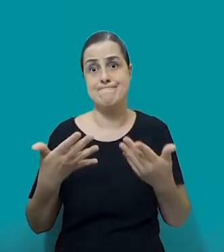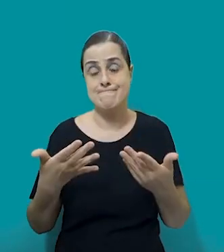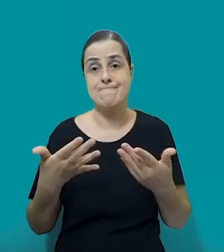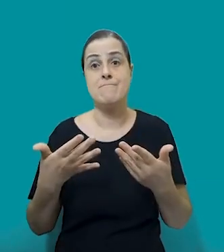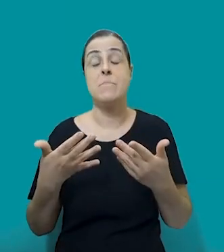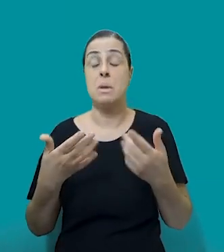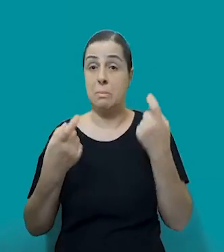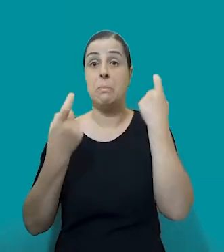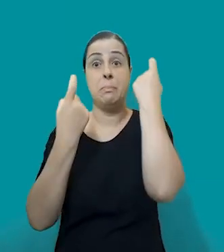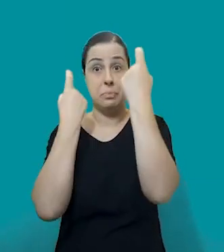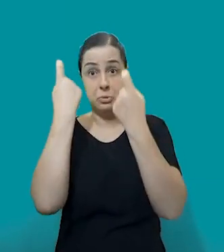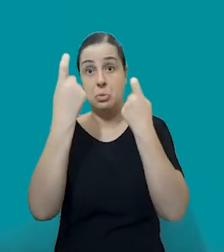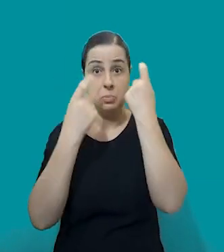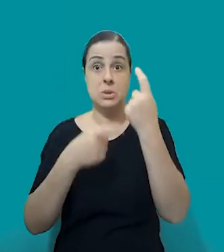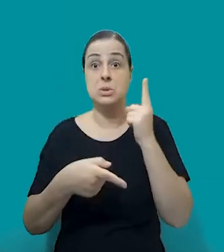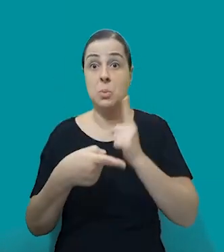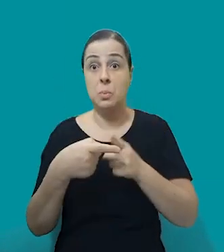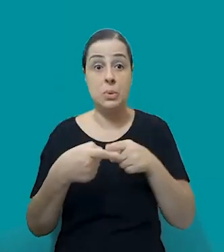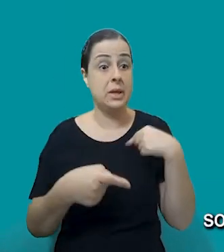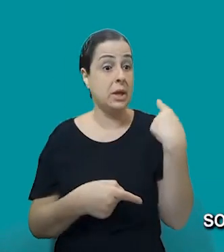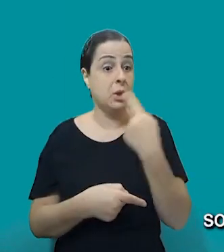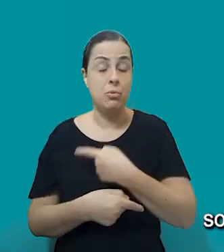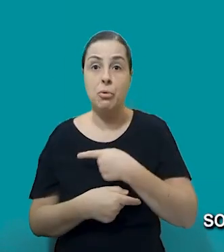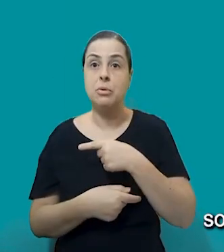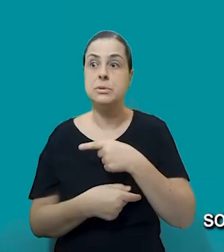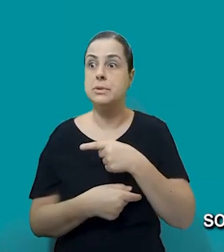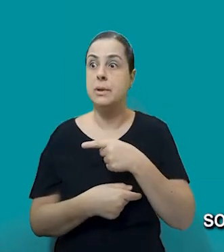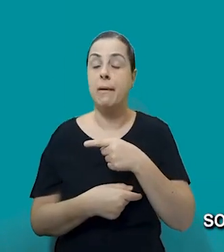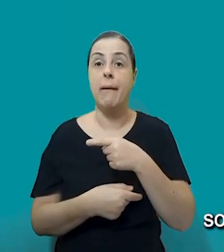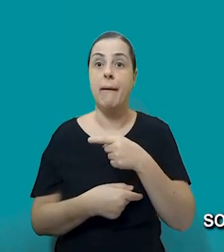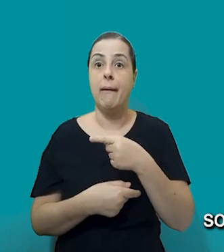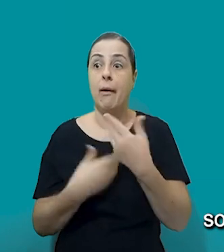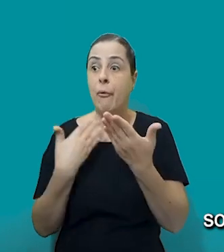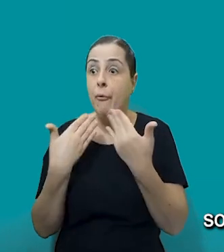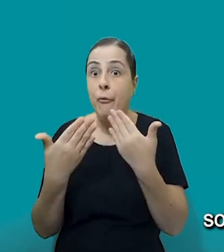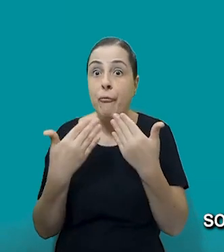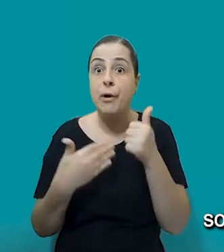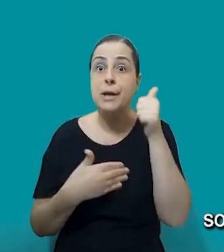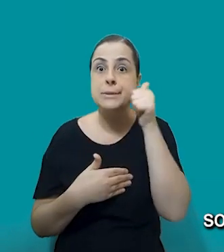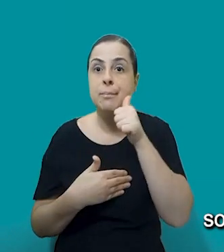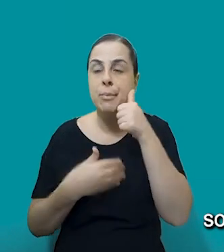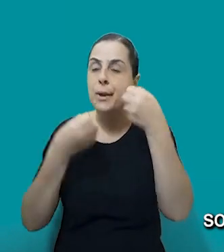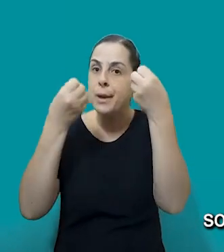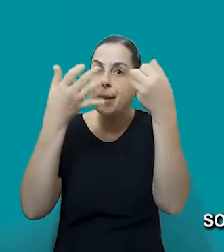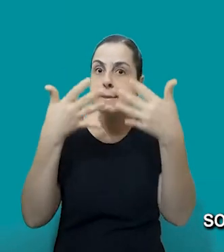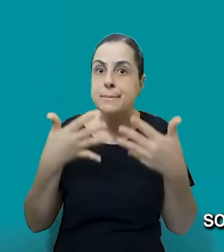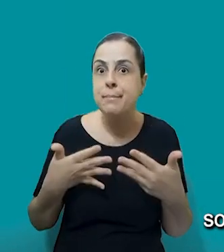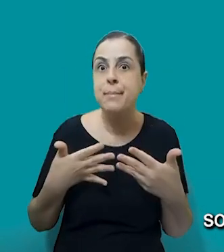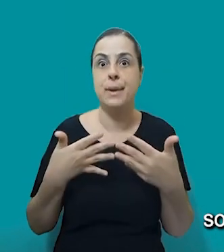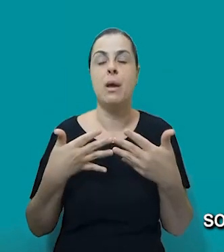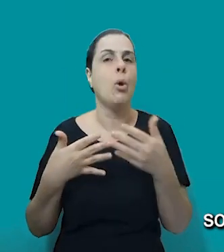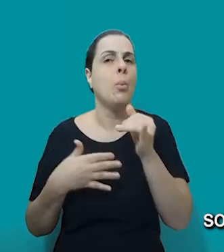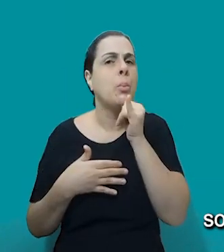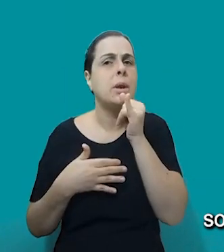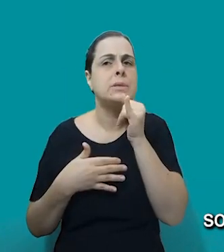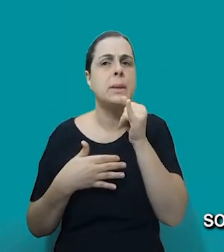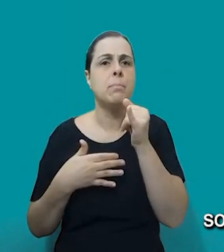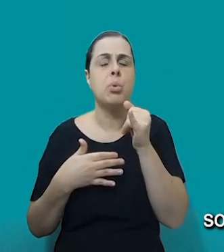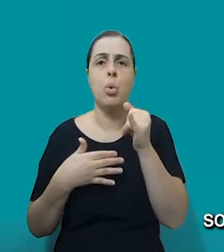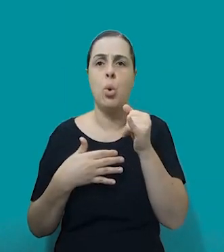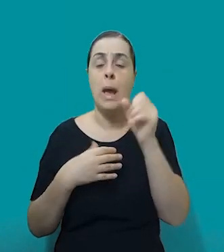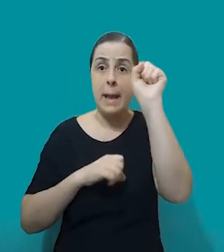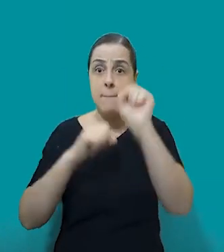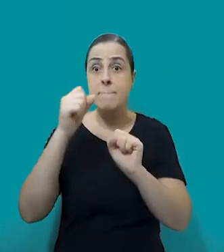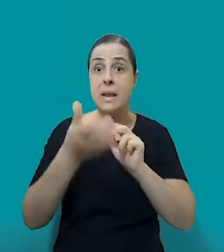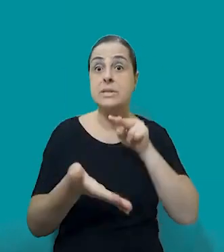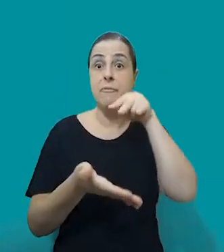é uma coisa que a gente enfrenta muito, né, Fabi, em conversas, quando a gente traz diálogos sobre assédio em organizações, né? Que